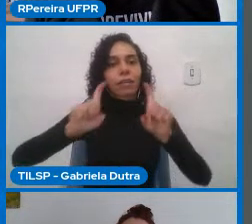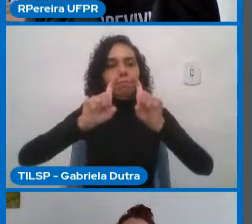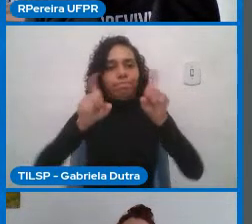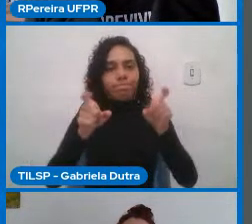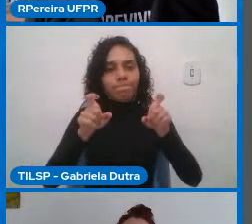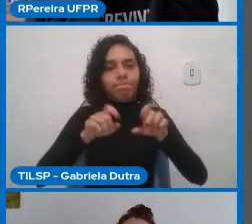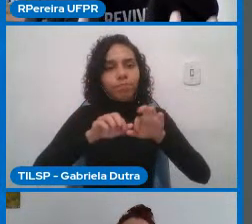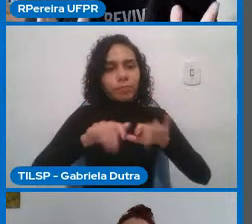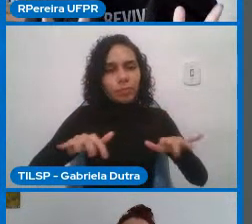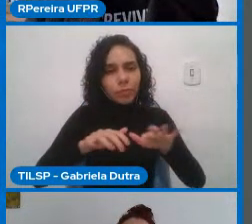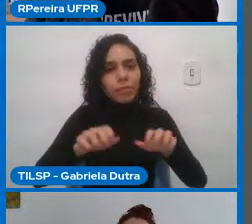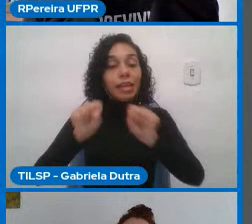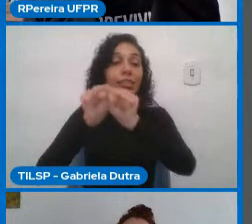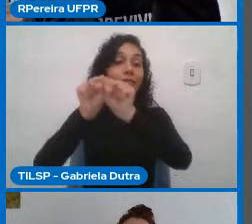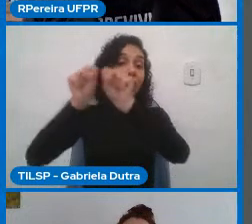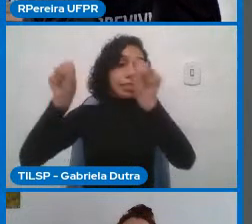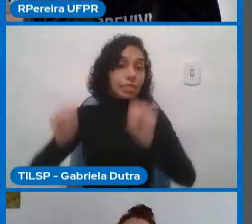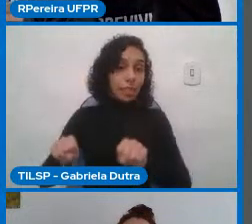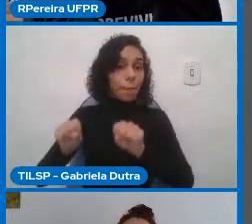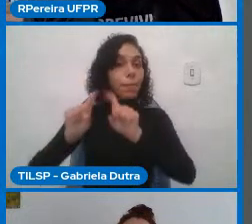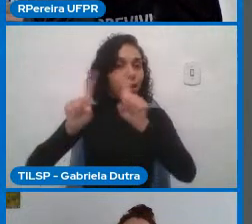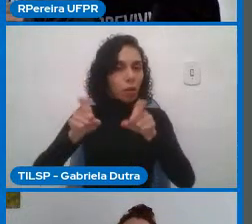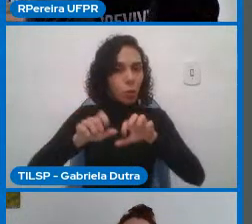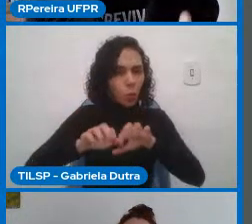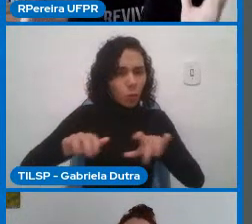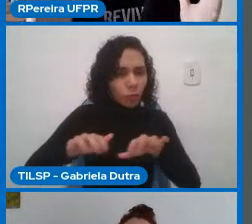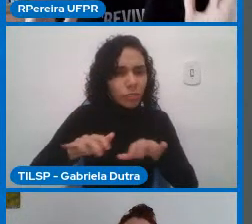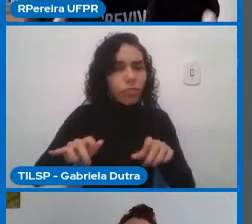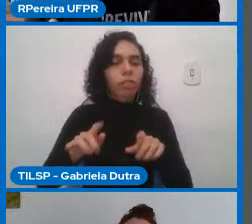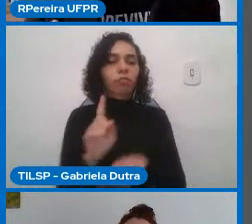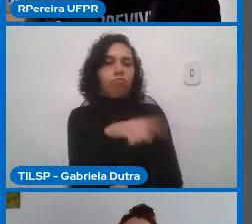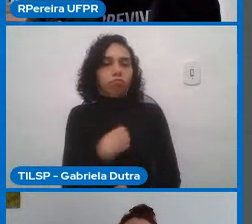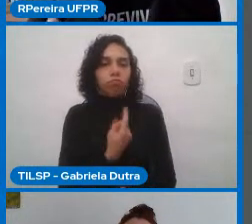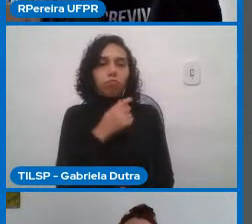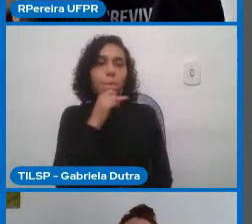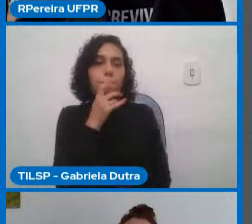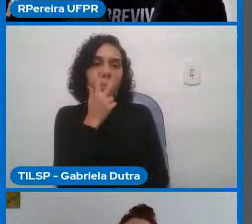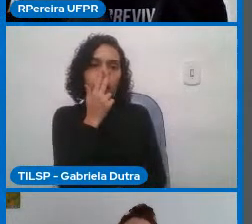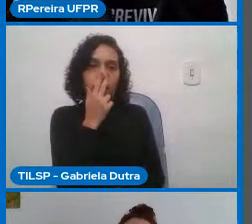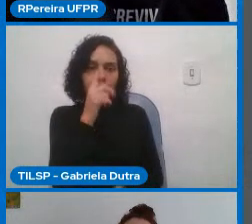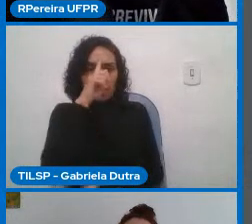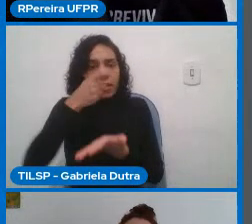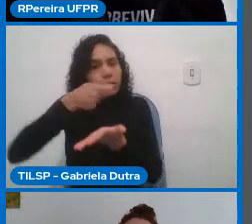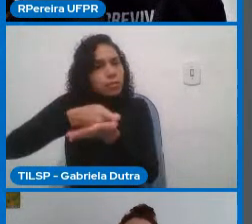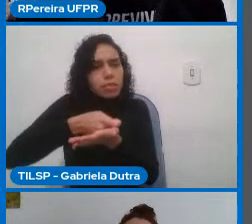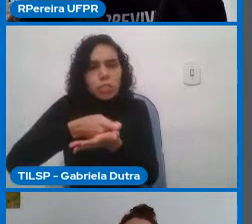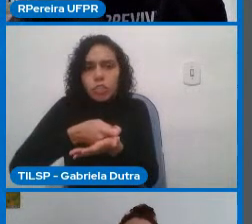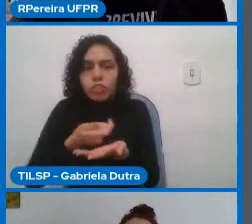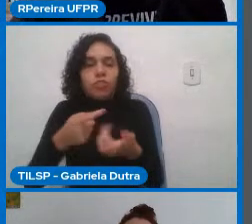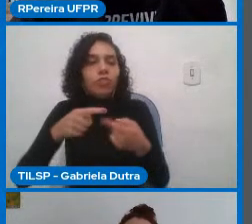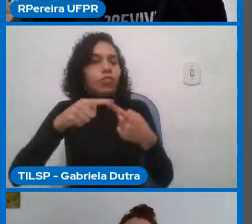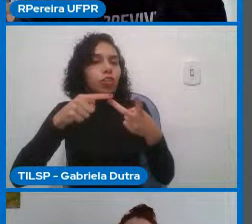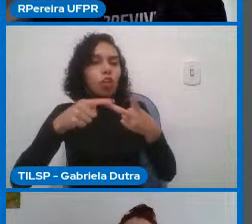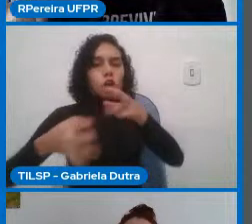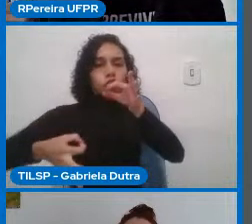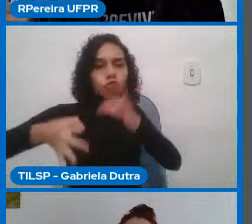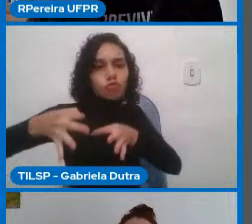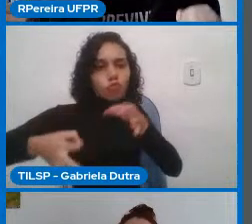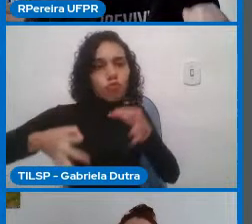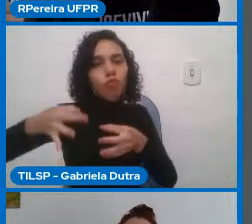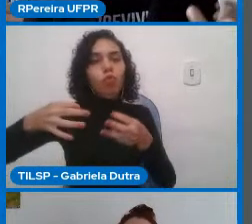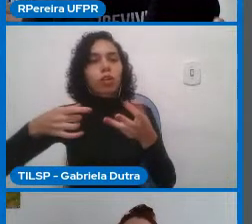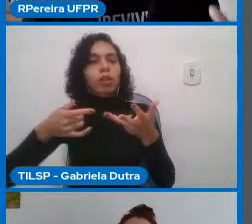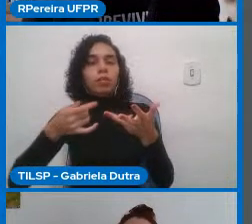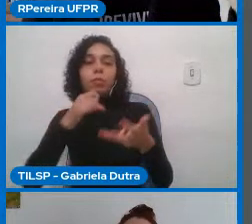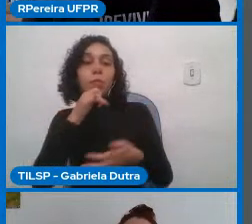vida das pessoas, tomando decisão pelas pessoas, julgando, decidindo quem vai receber um empréstimo,